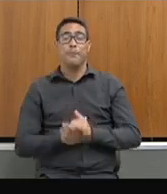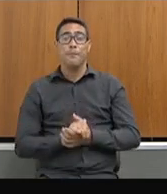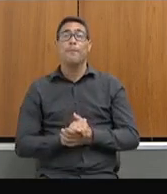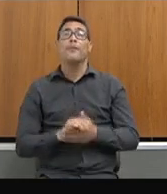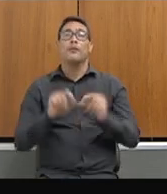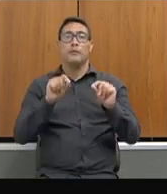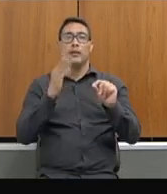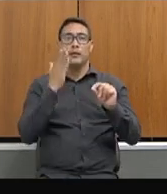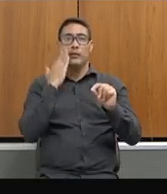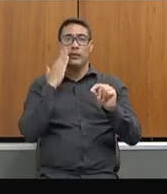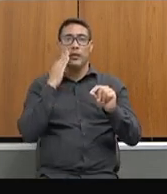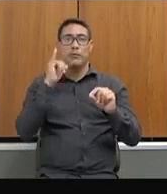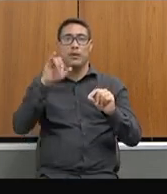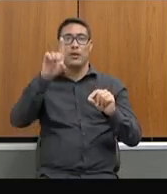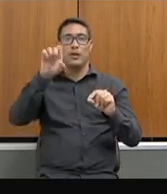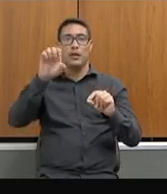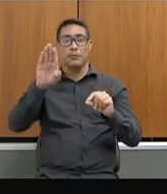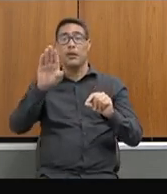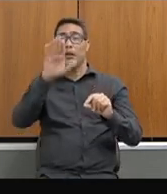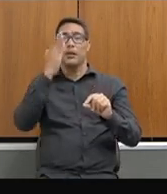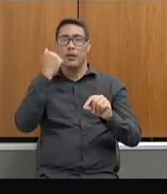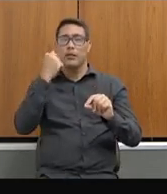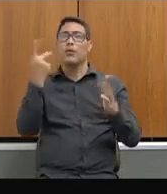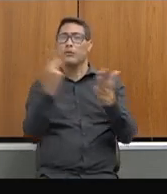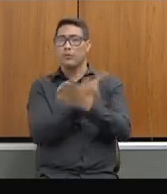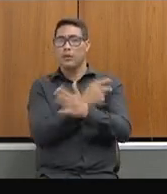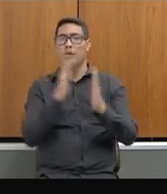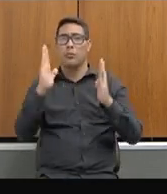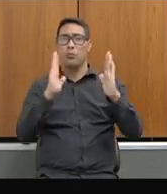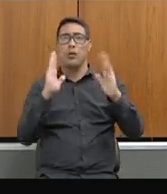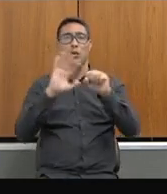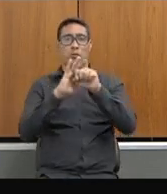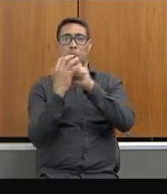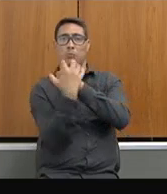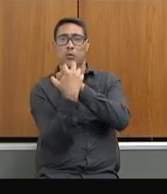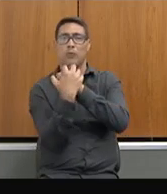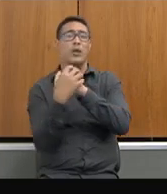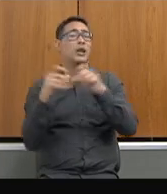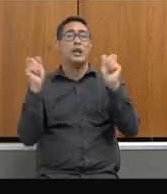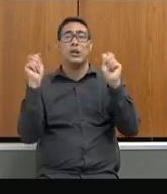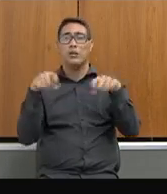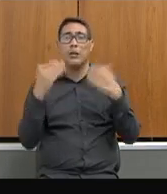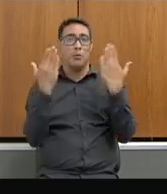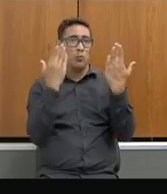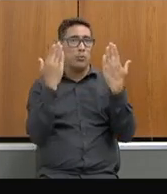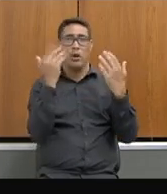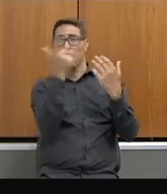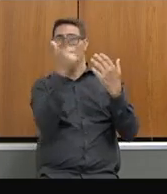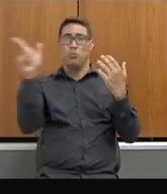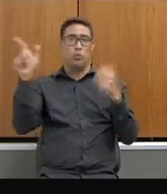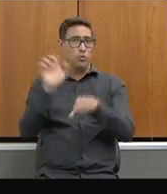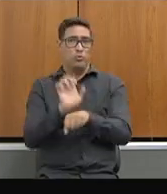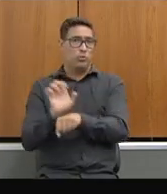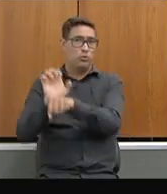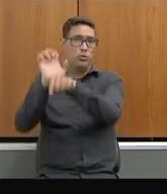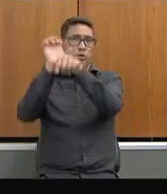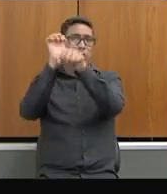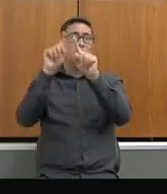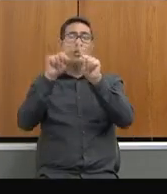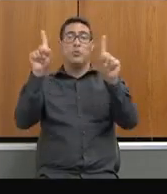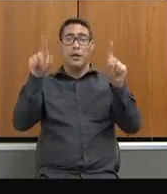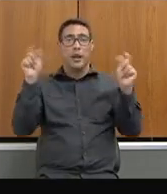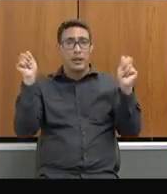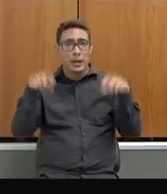sabemos que passamos por um período de pandemia, e o IDEB não é uma ferramenta para compararmos com os outros estados, mas é